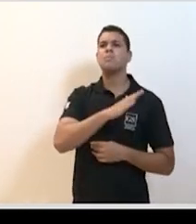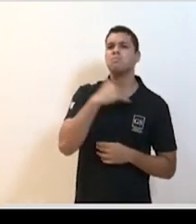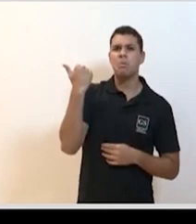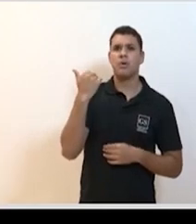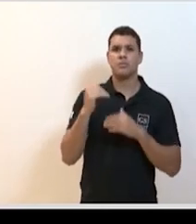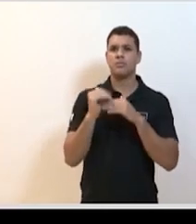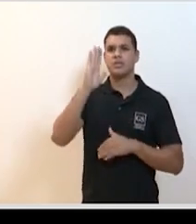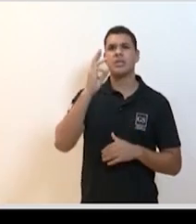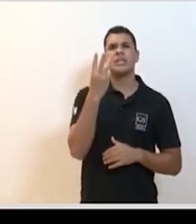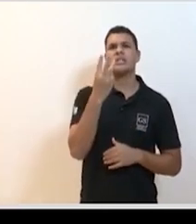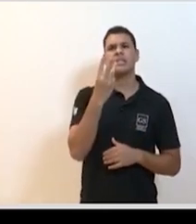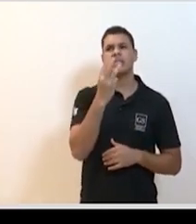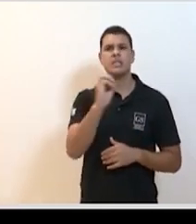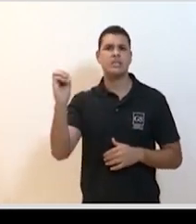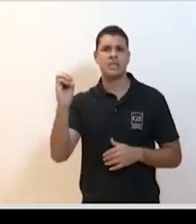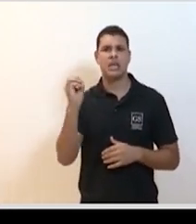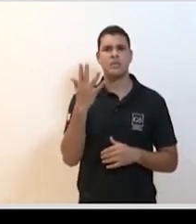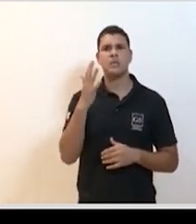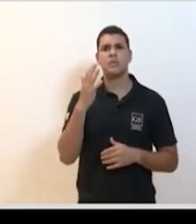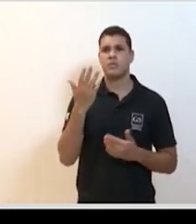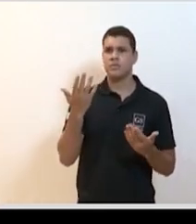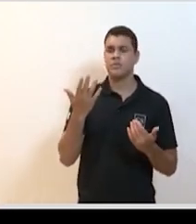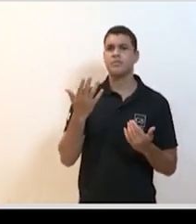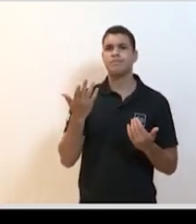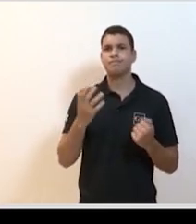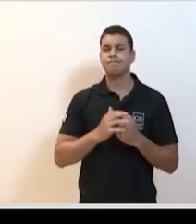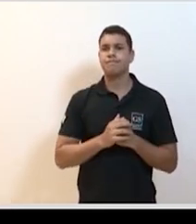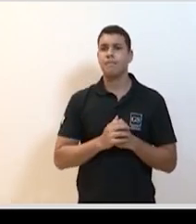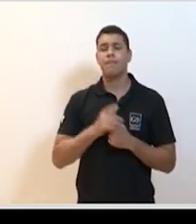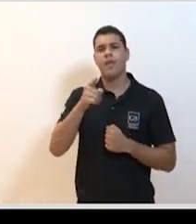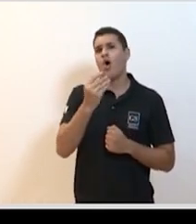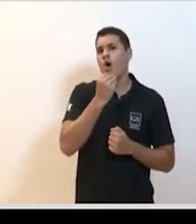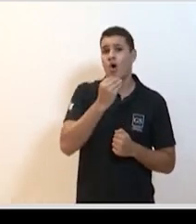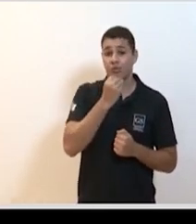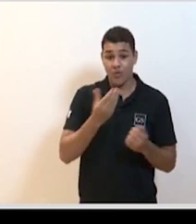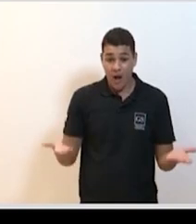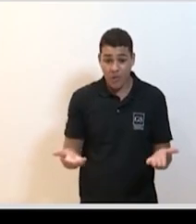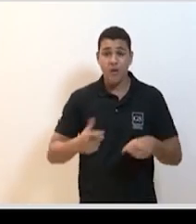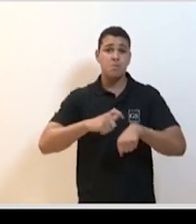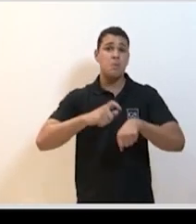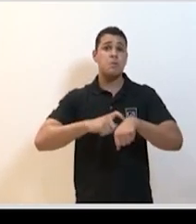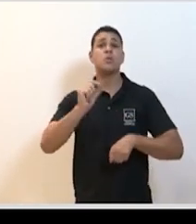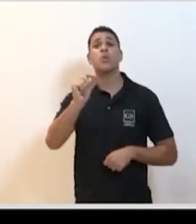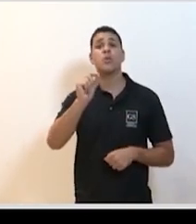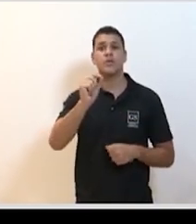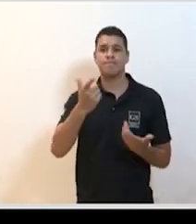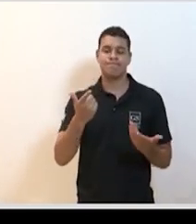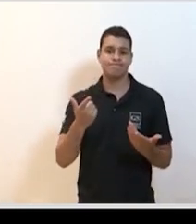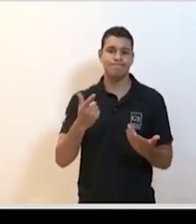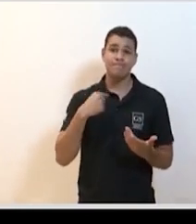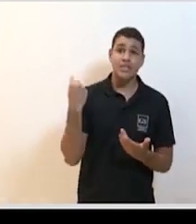centenas, 300 alcançamos, e é óbvio que esse é um momento em que a gente certamente